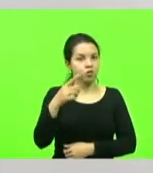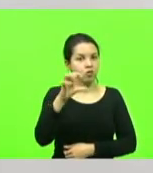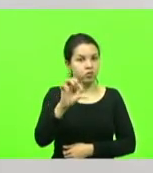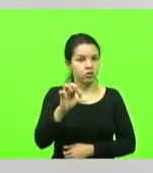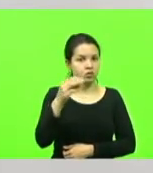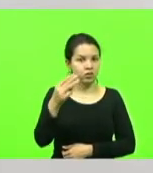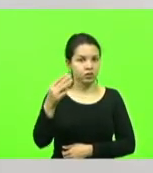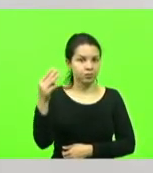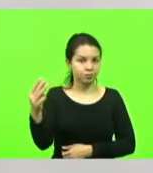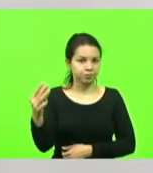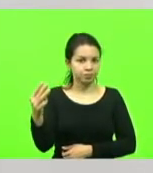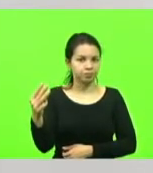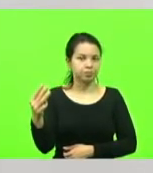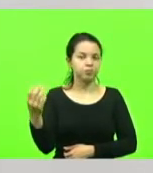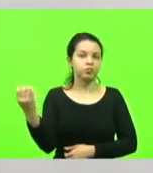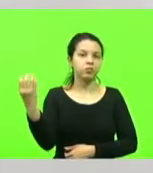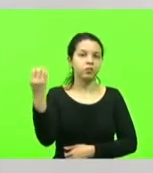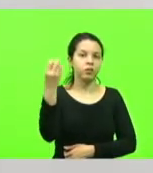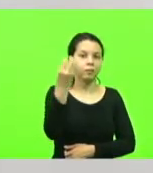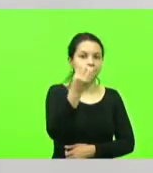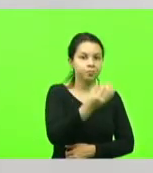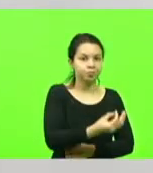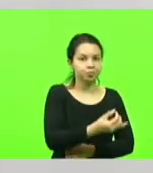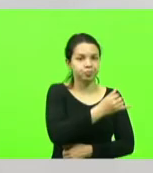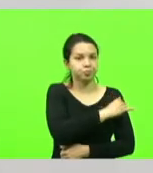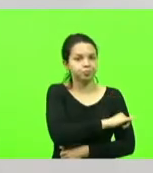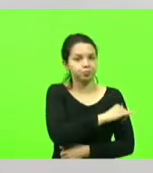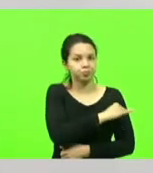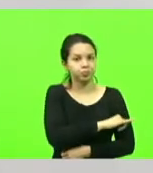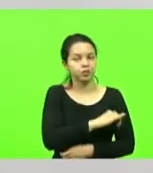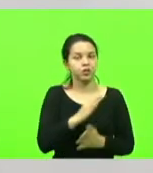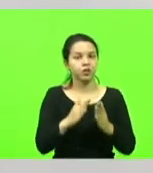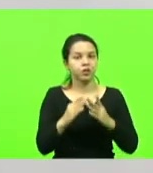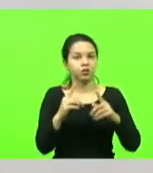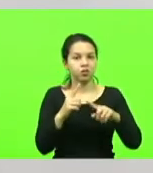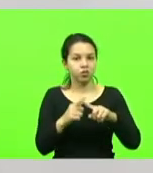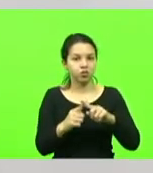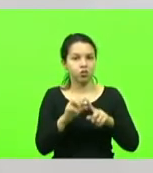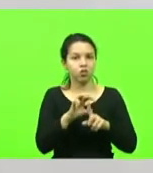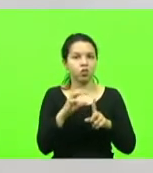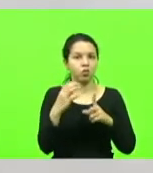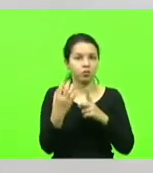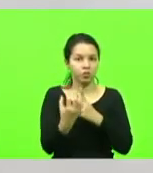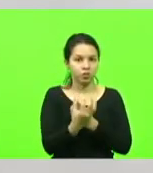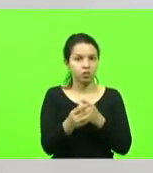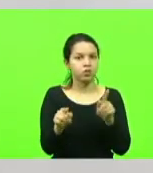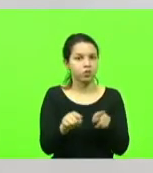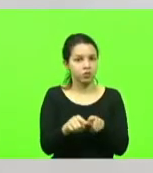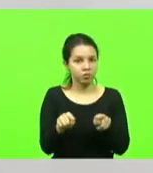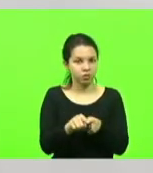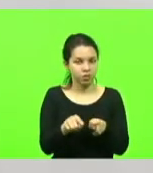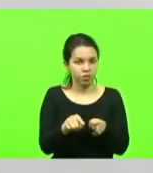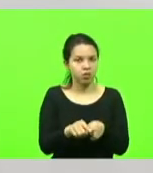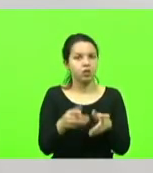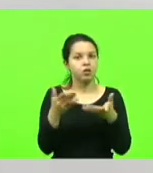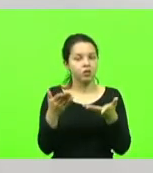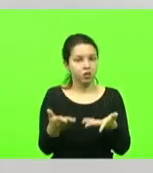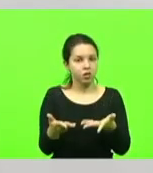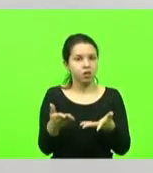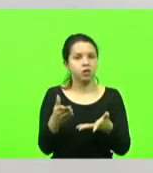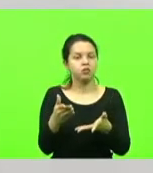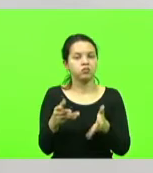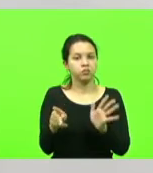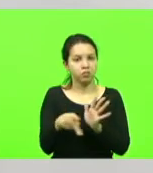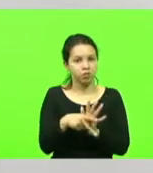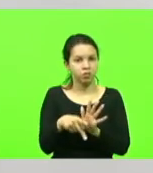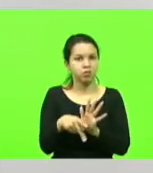veio para o Rio de Janeiro, na Igreja e Comunidade Religiosa também dos Servos de Maria, onde serviu a